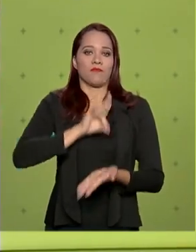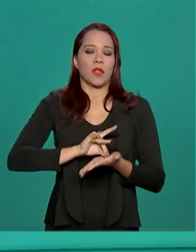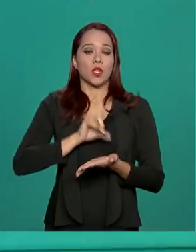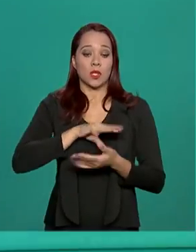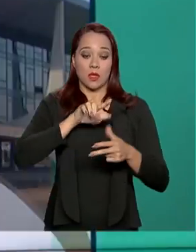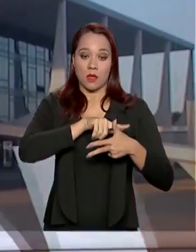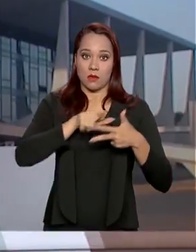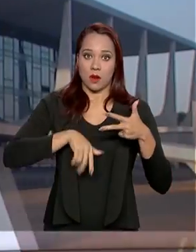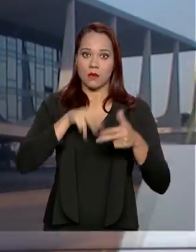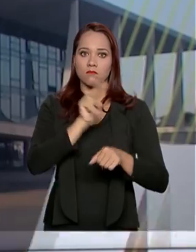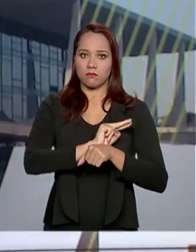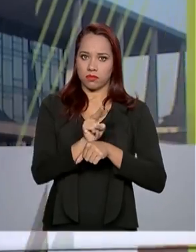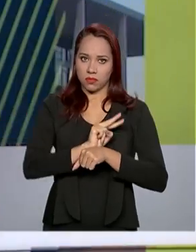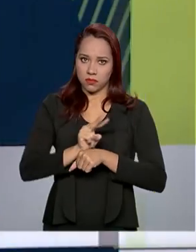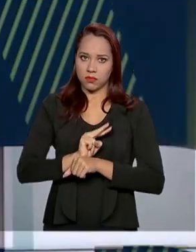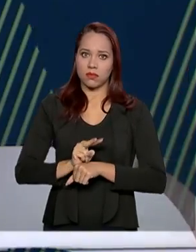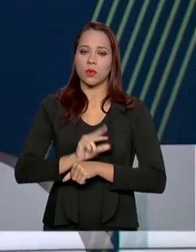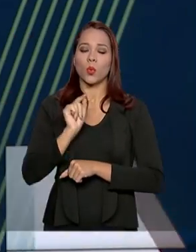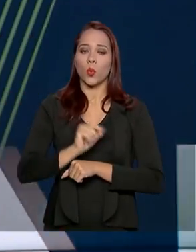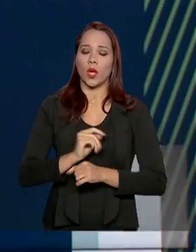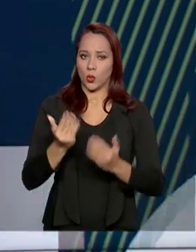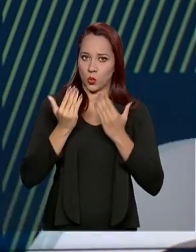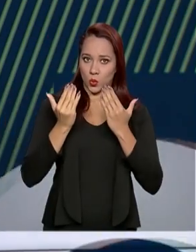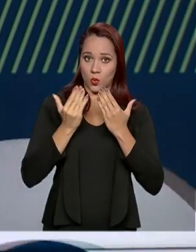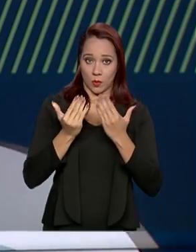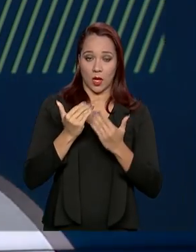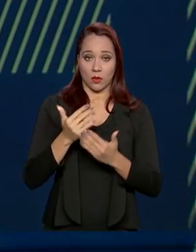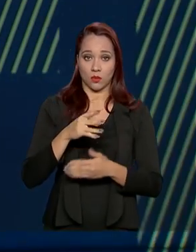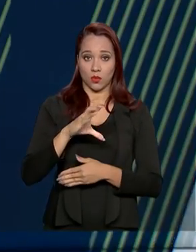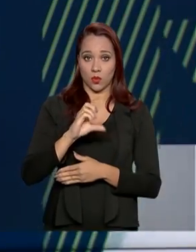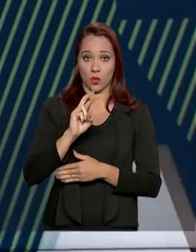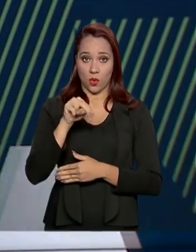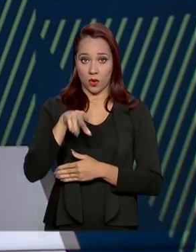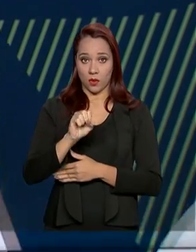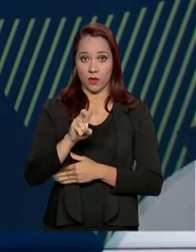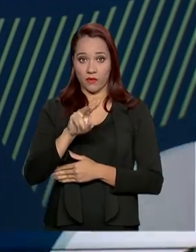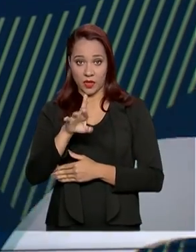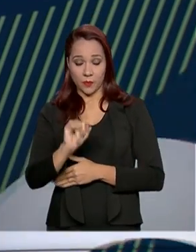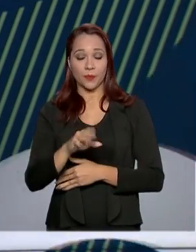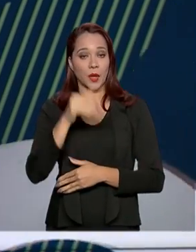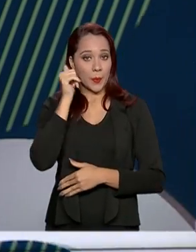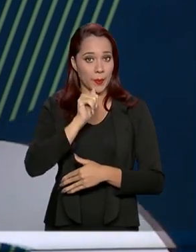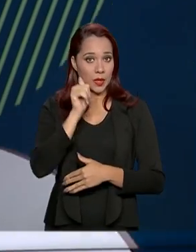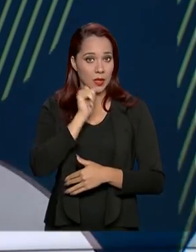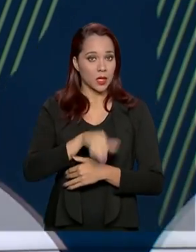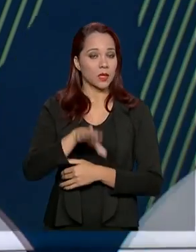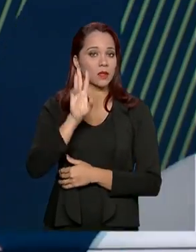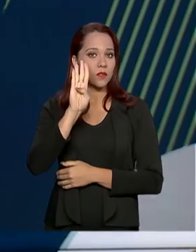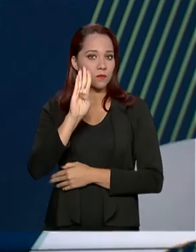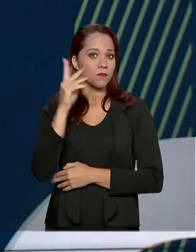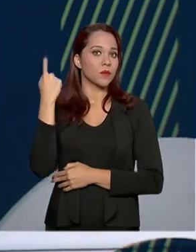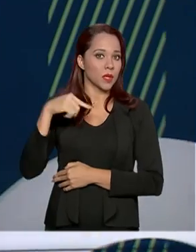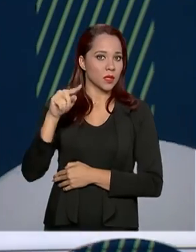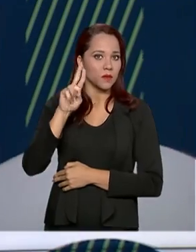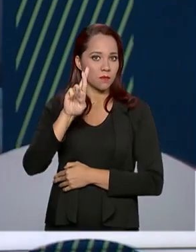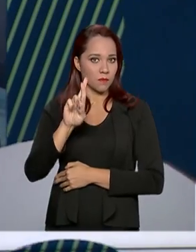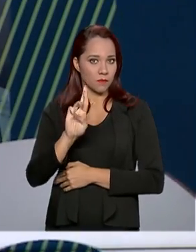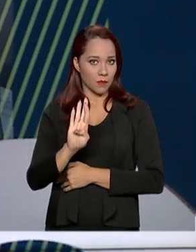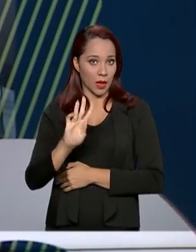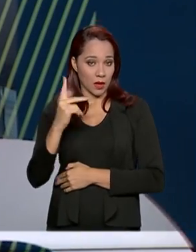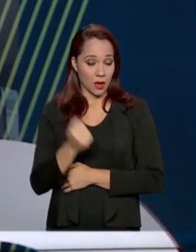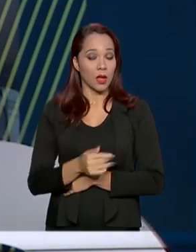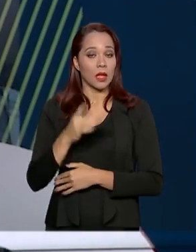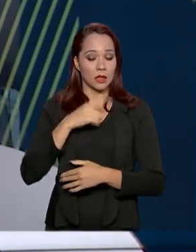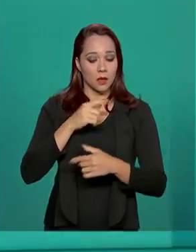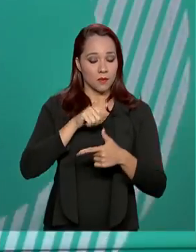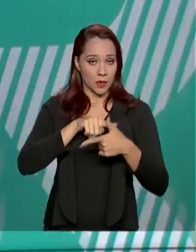pacientes sendo monitorados com suspeita de coronavírus. Além de uma jovem de Belo Horizonte, passaram a ser acompanhados mais